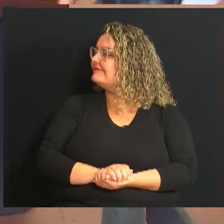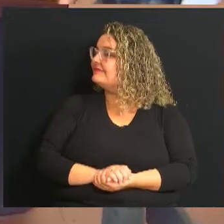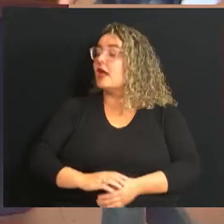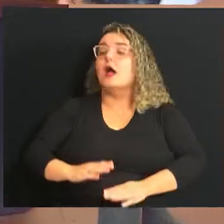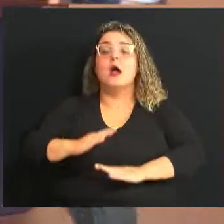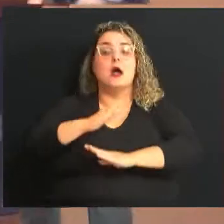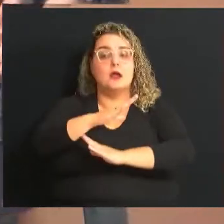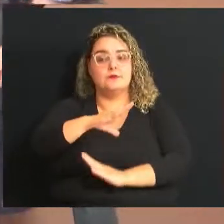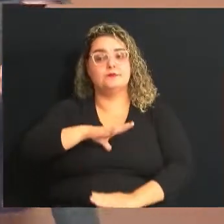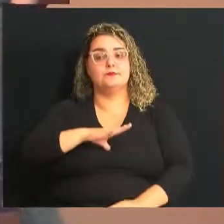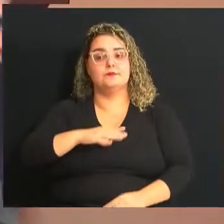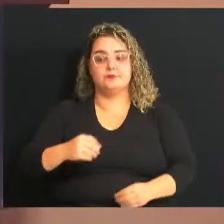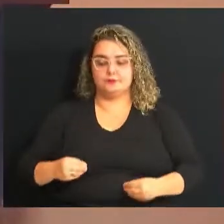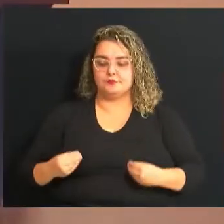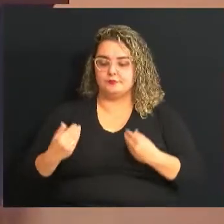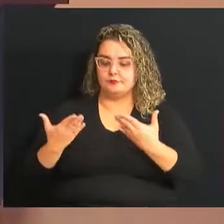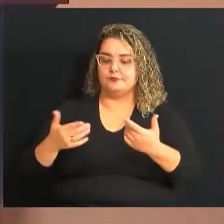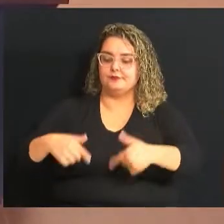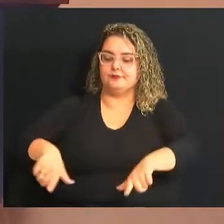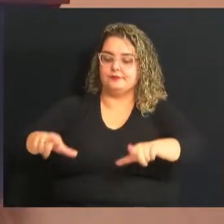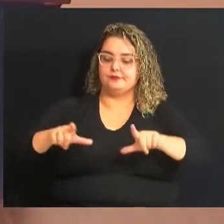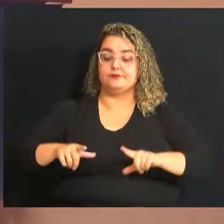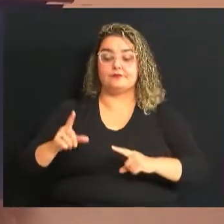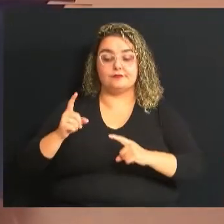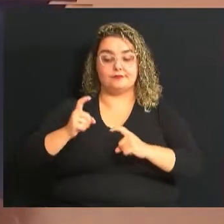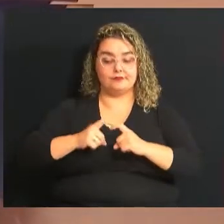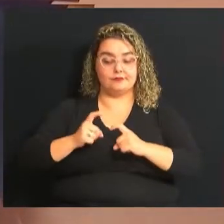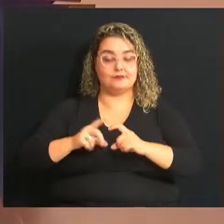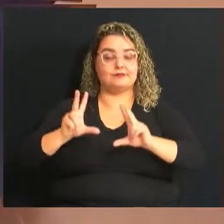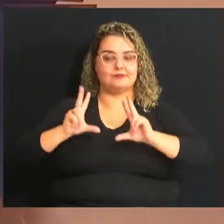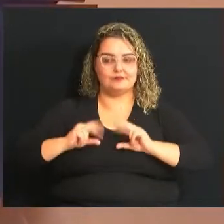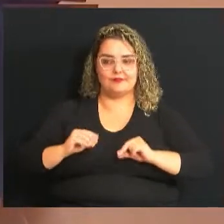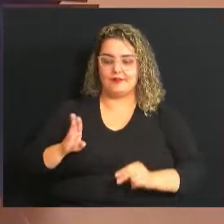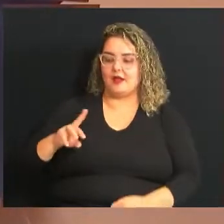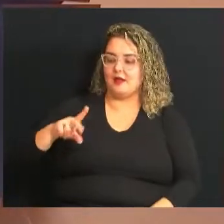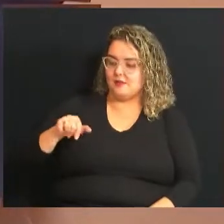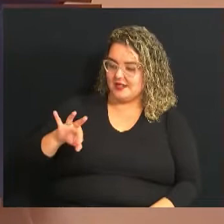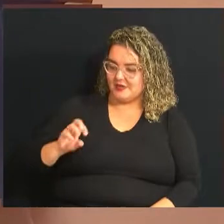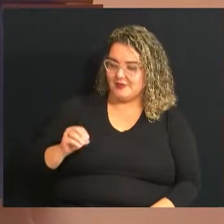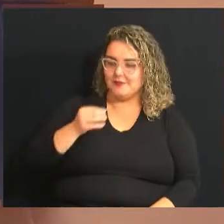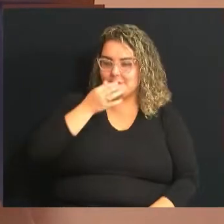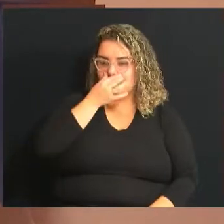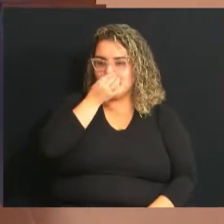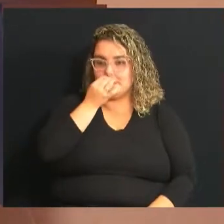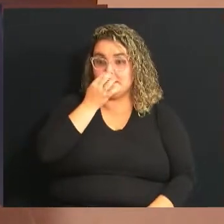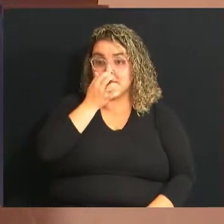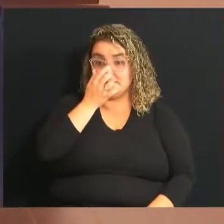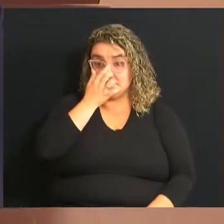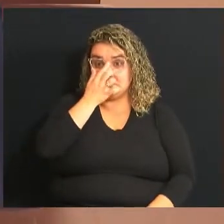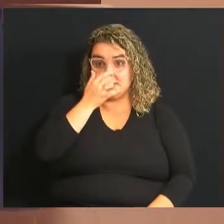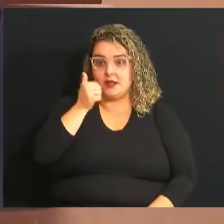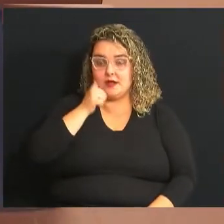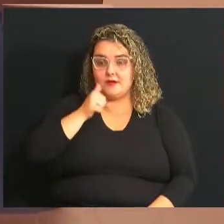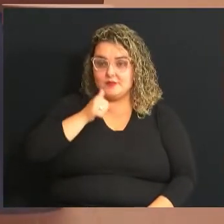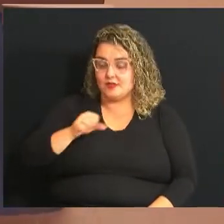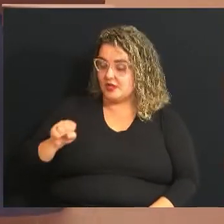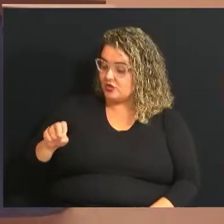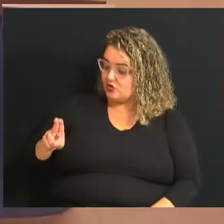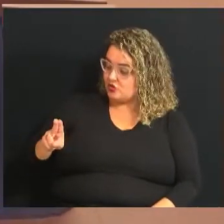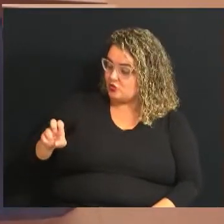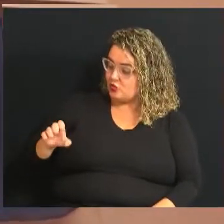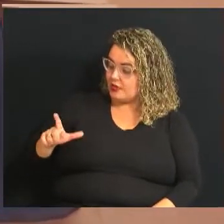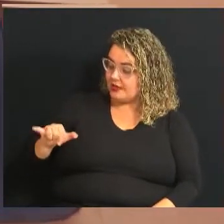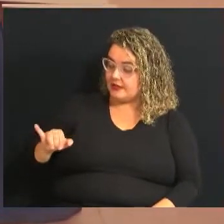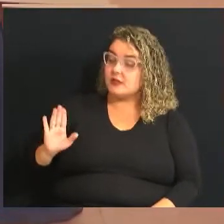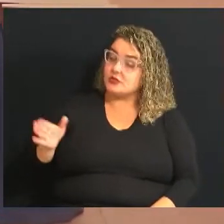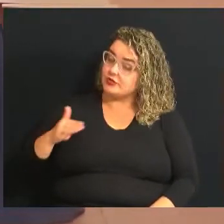A Câmara Municipal entregou o diploma de mérito médico Dr. Roberto Maia Rocha Brito, a Sueli Cabral,